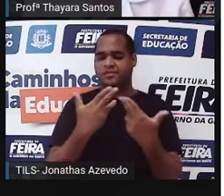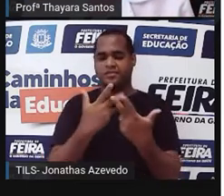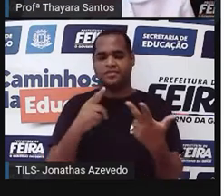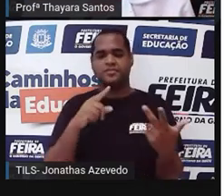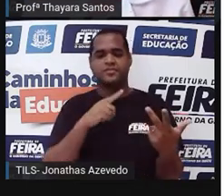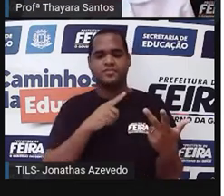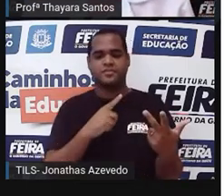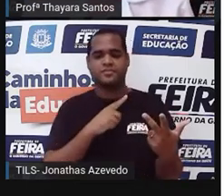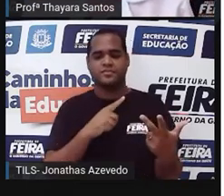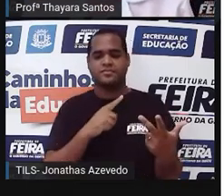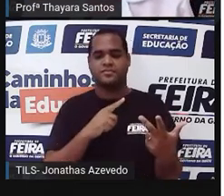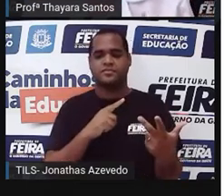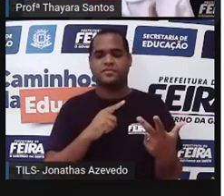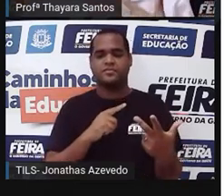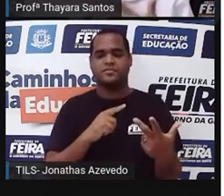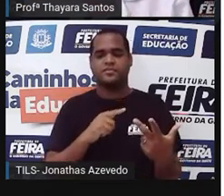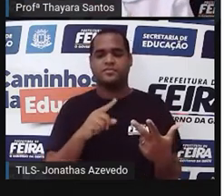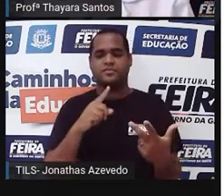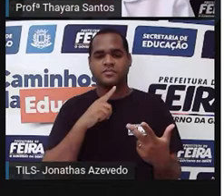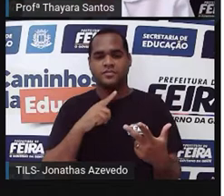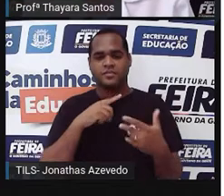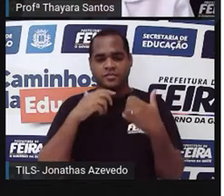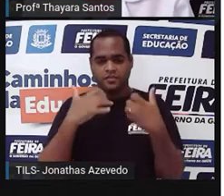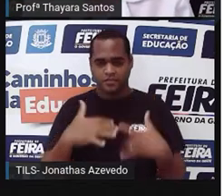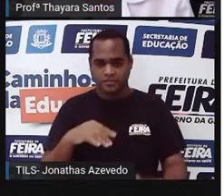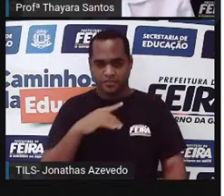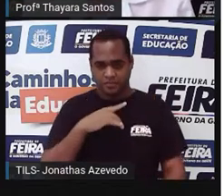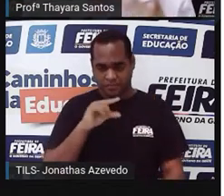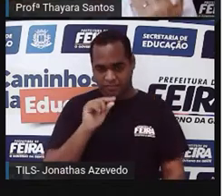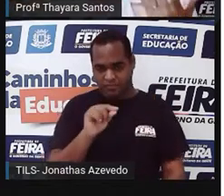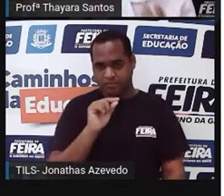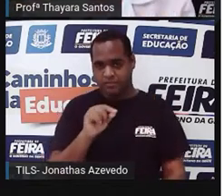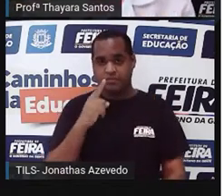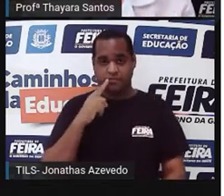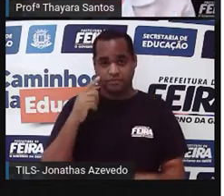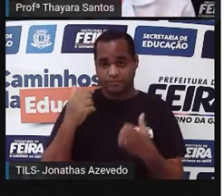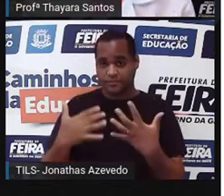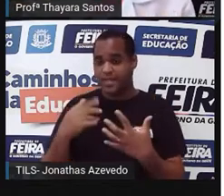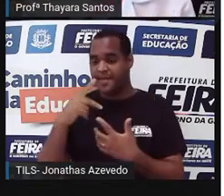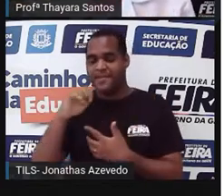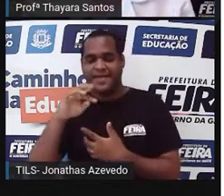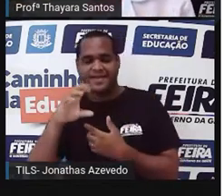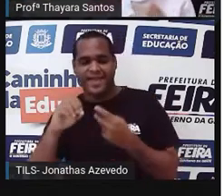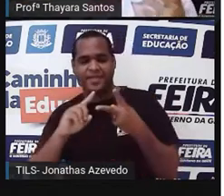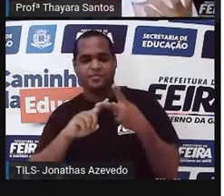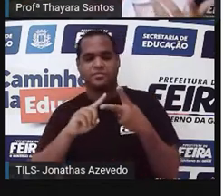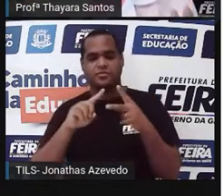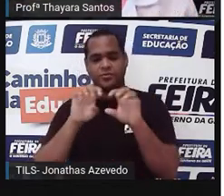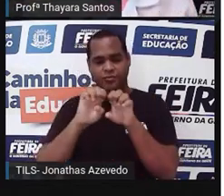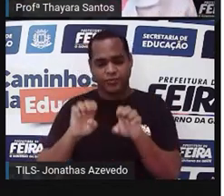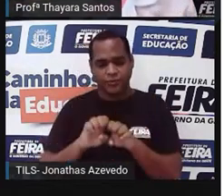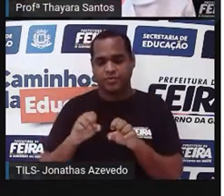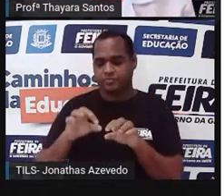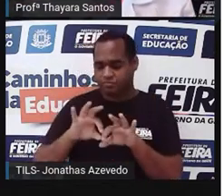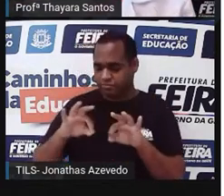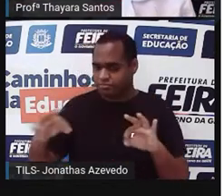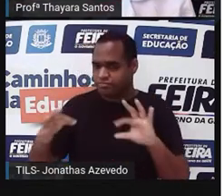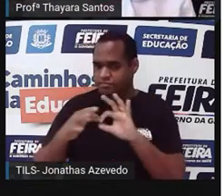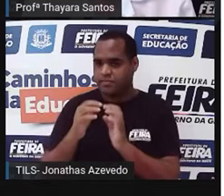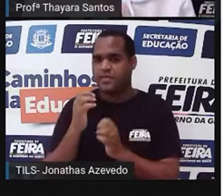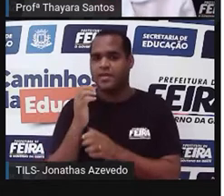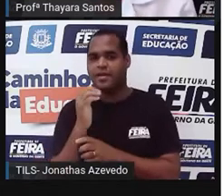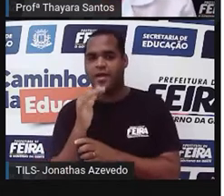Depois das briófitas teriam surgido as piteridófitas, que já são plantas que têm uma estrutura vascular, são plantas de um porte maior.